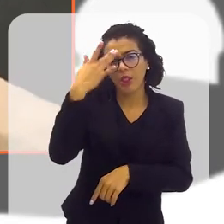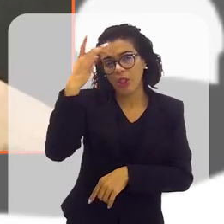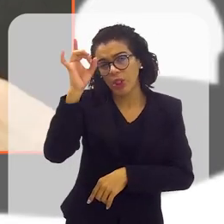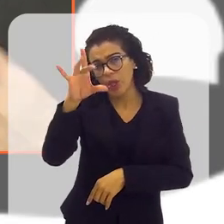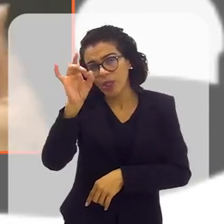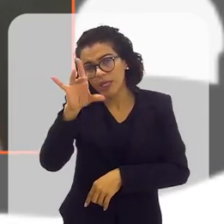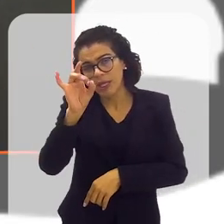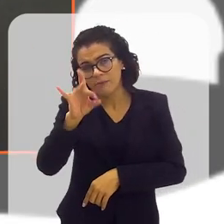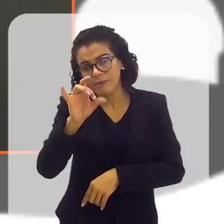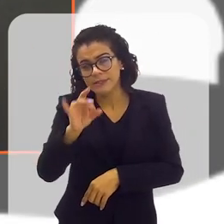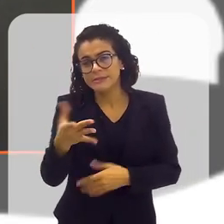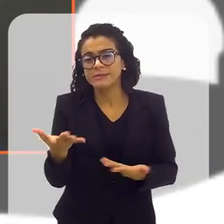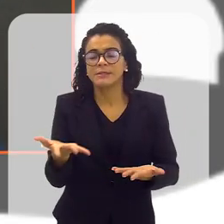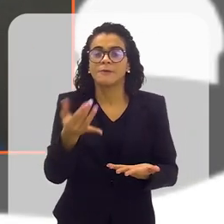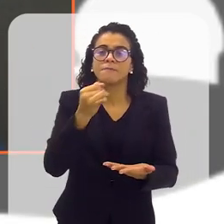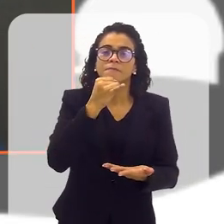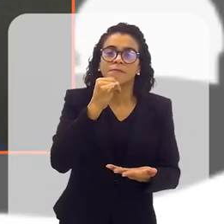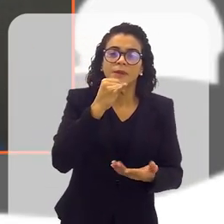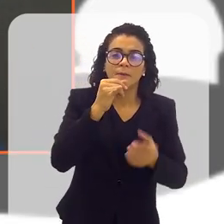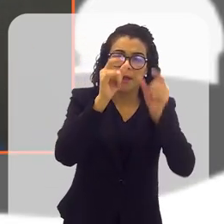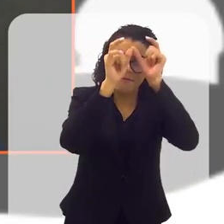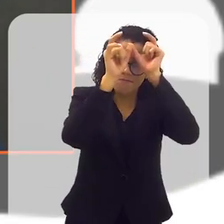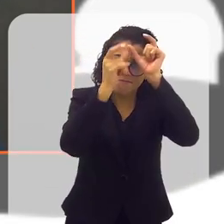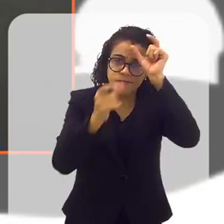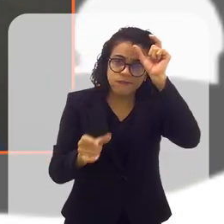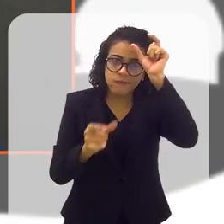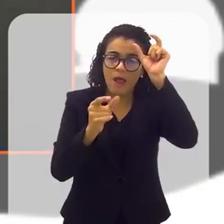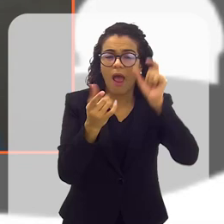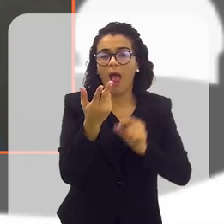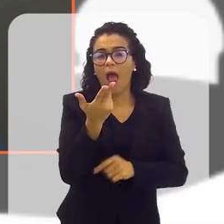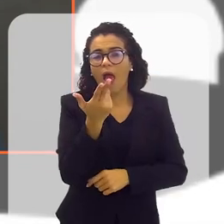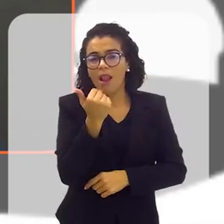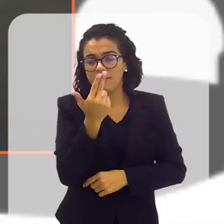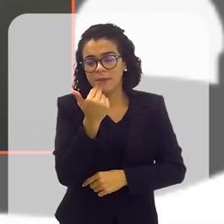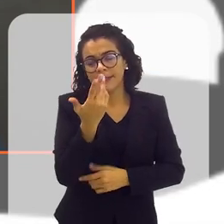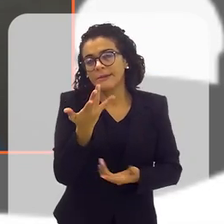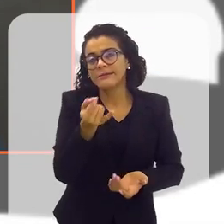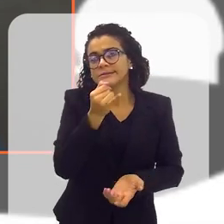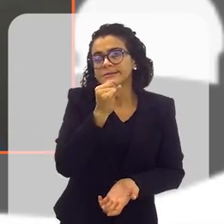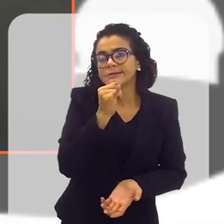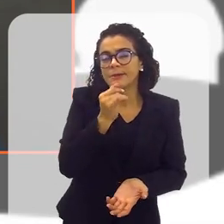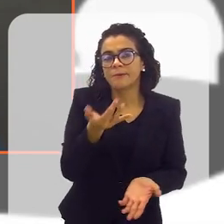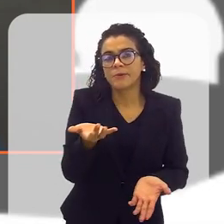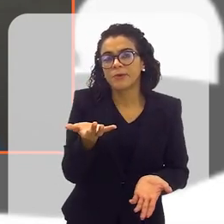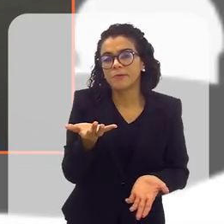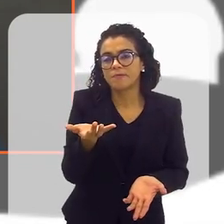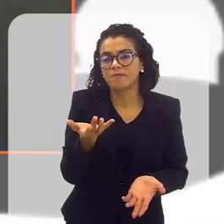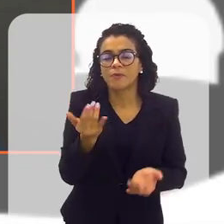físicos de cefaleia, distúrbios alimentares, como